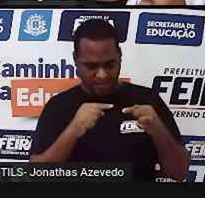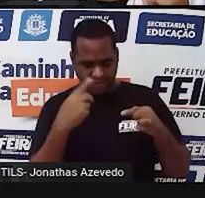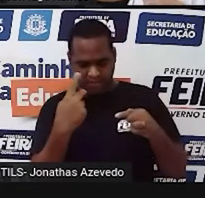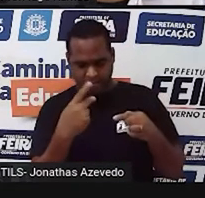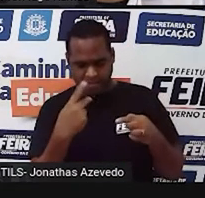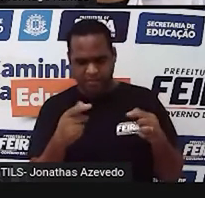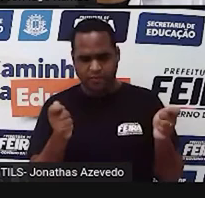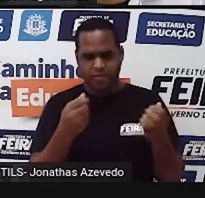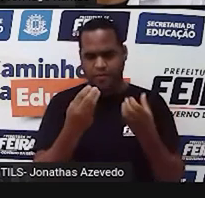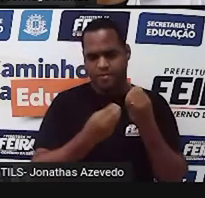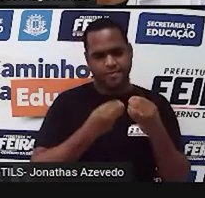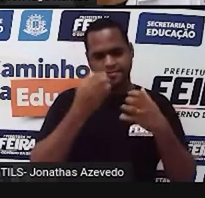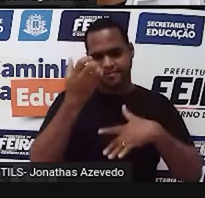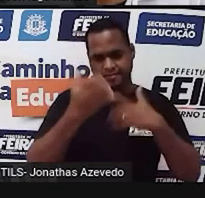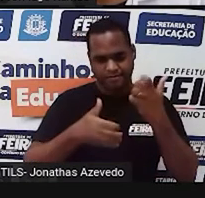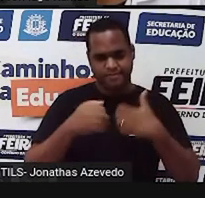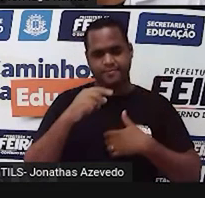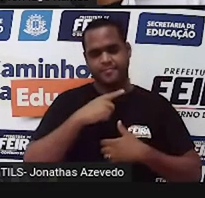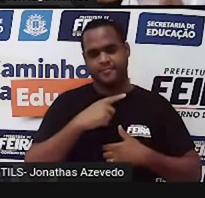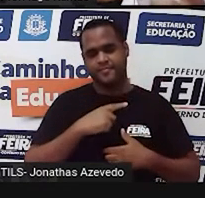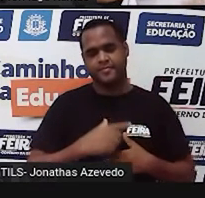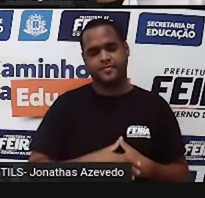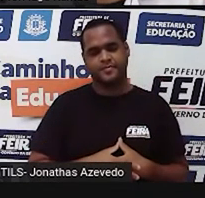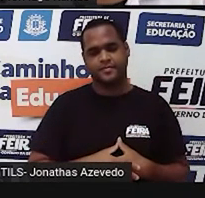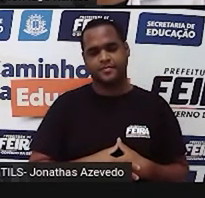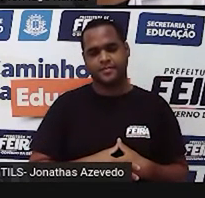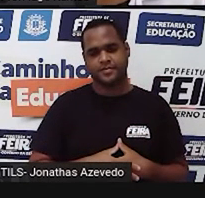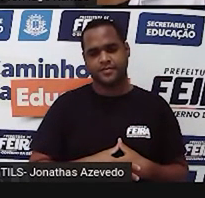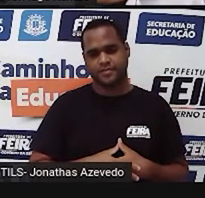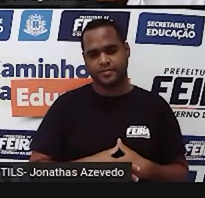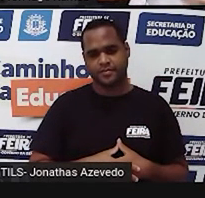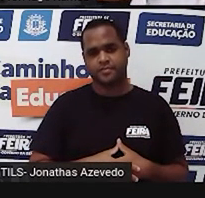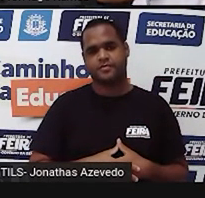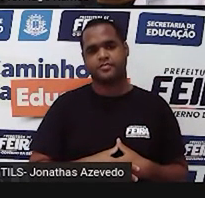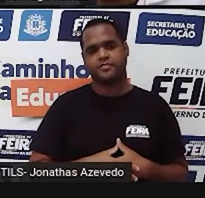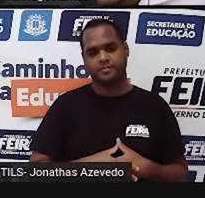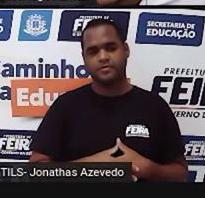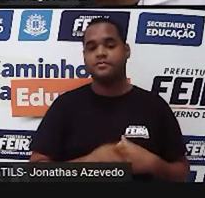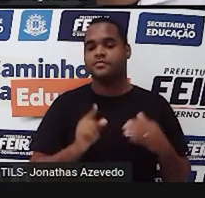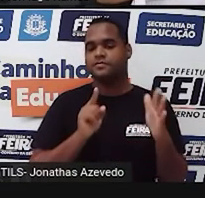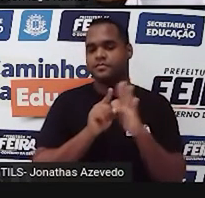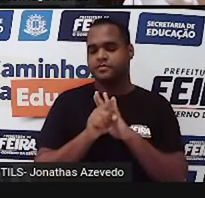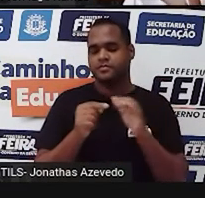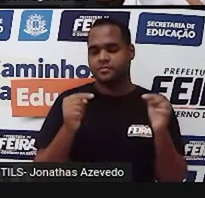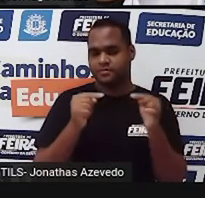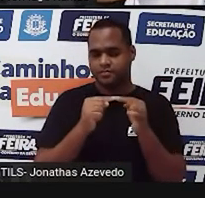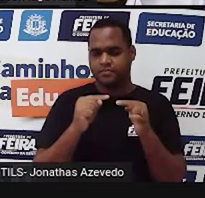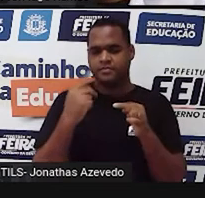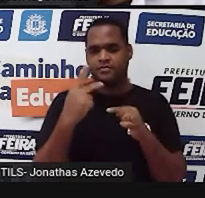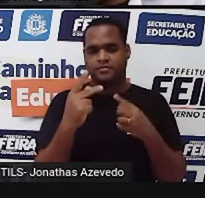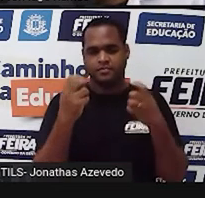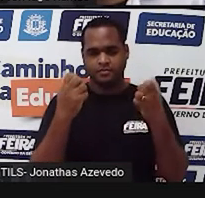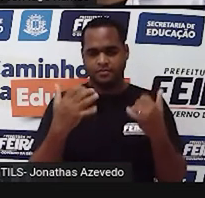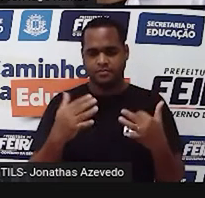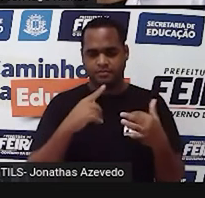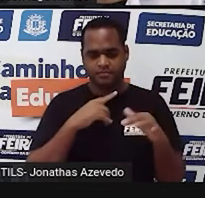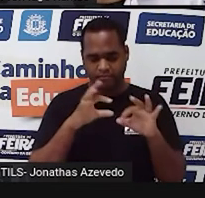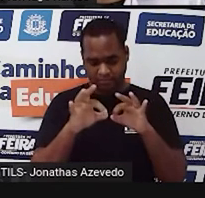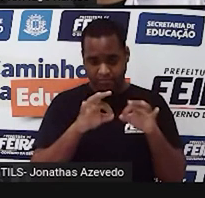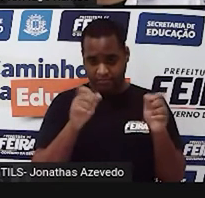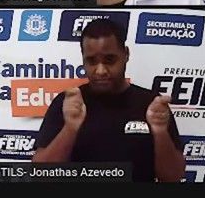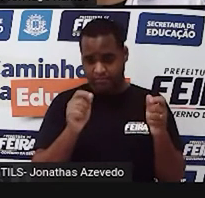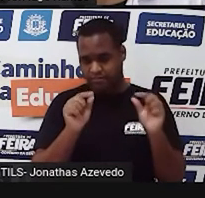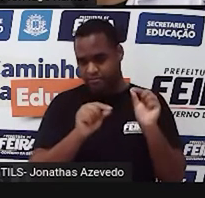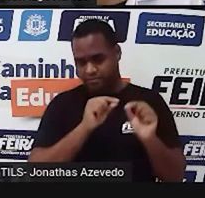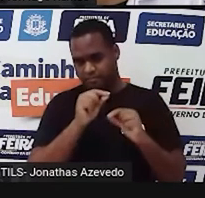que a gente construiu aqui, certo? E a pergunta sobre essa situação que a gente construiu aqui